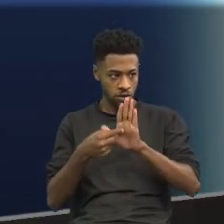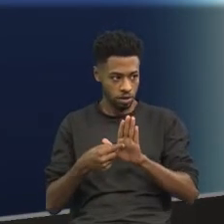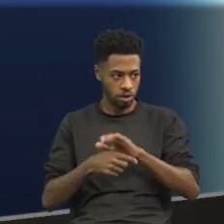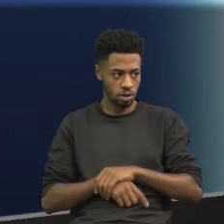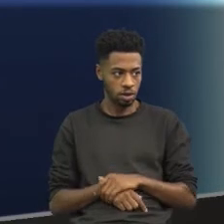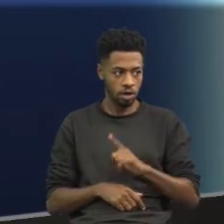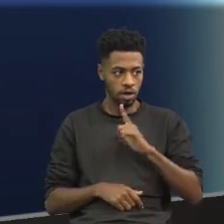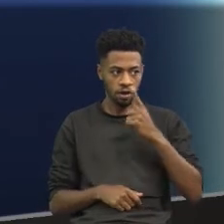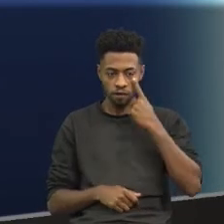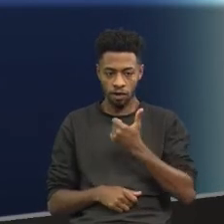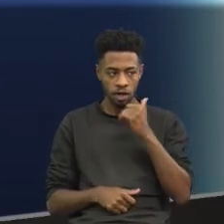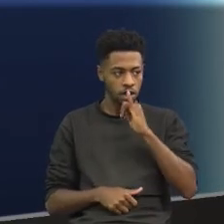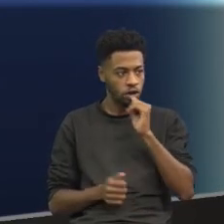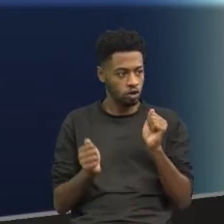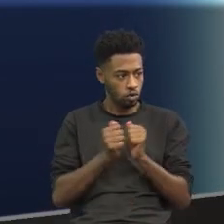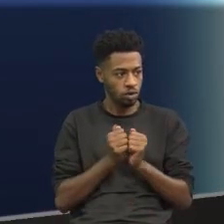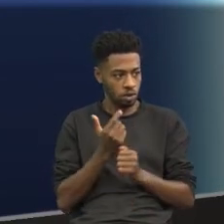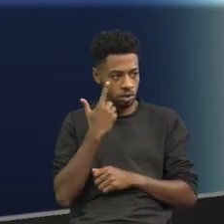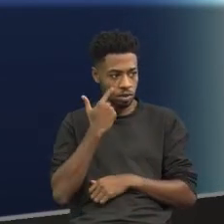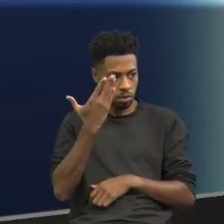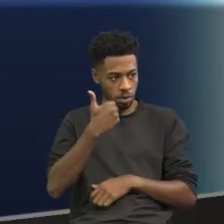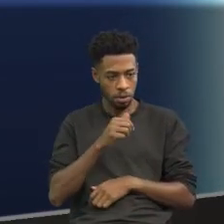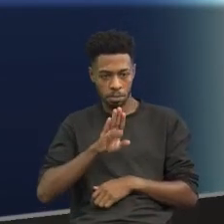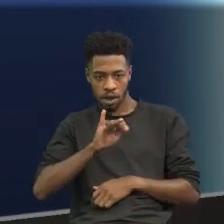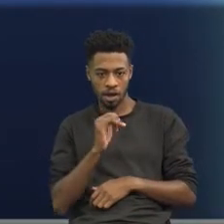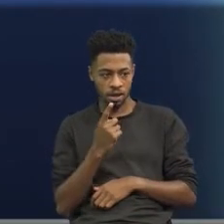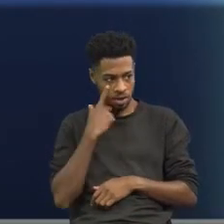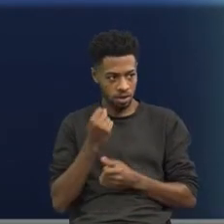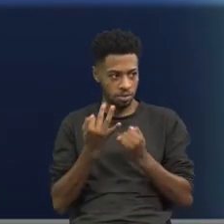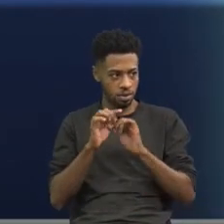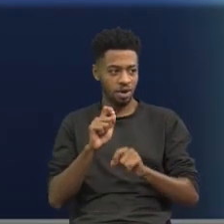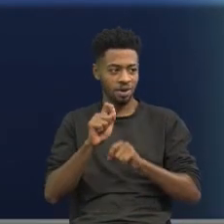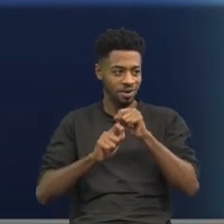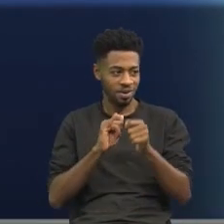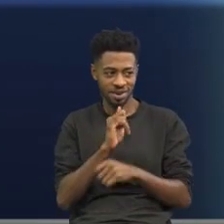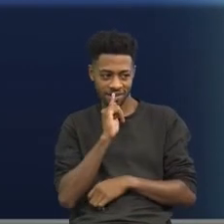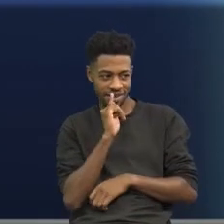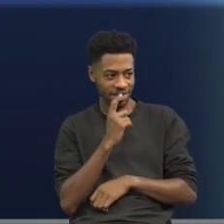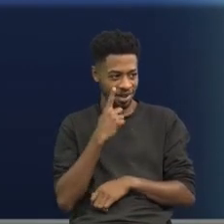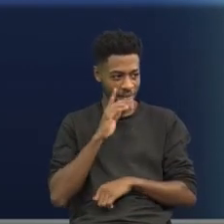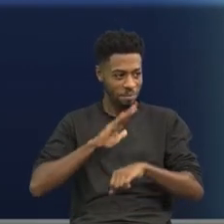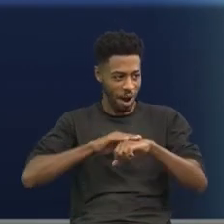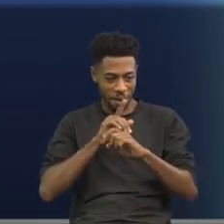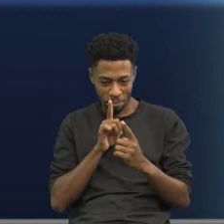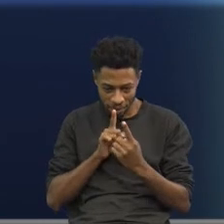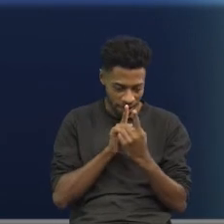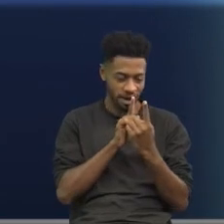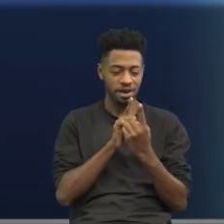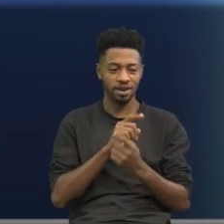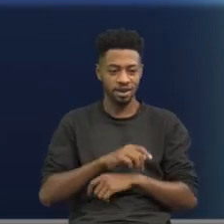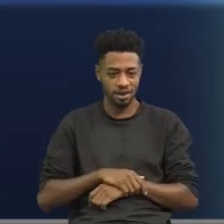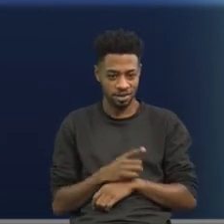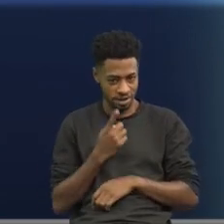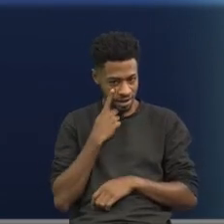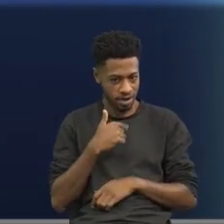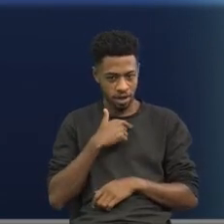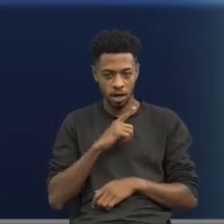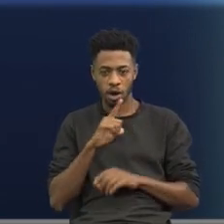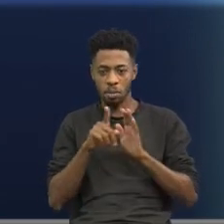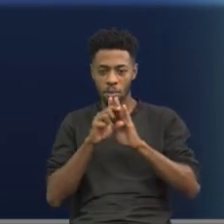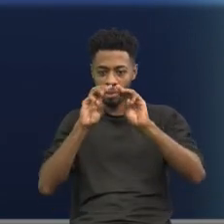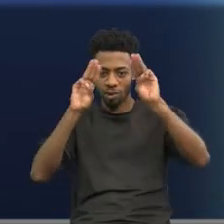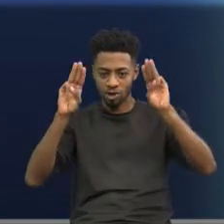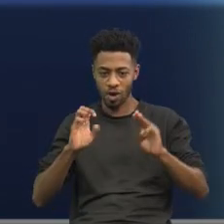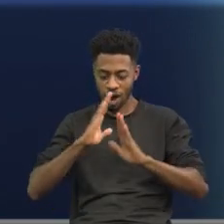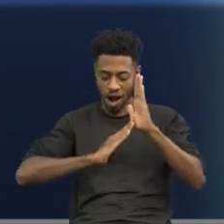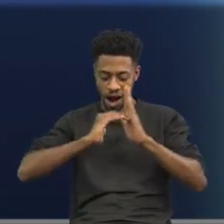Dá uma olhadinha comigo no item B. Ele diz. Começaria pelas mais próximas, as do Museu de Arte